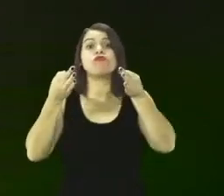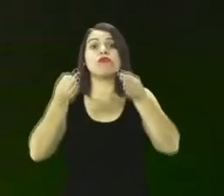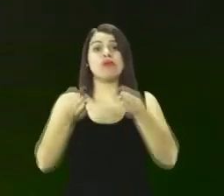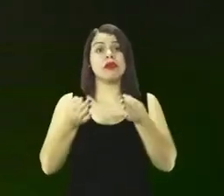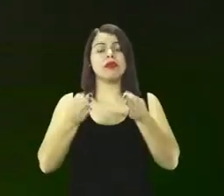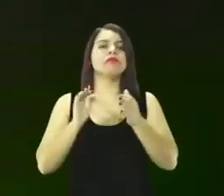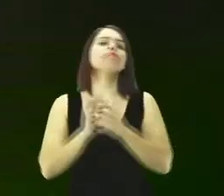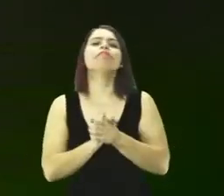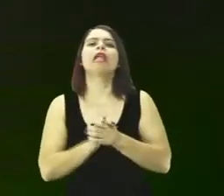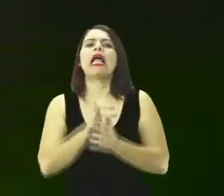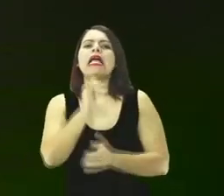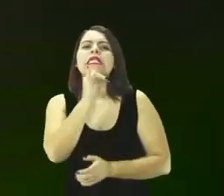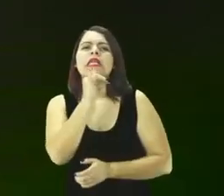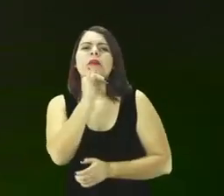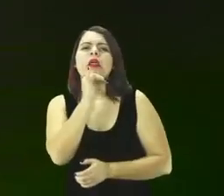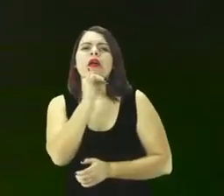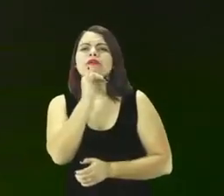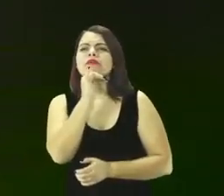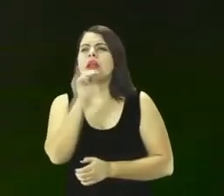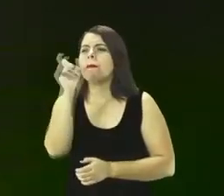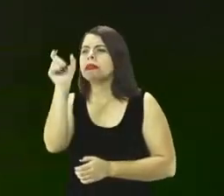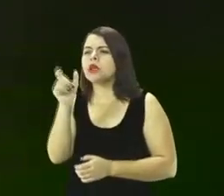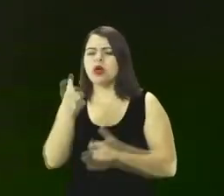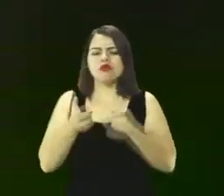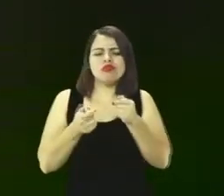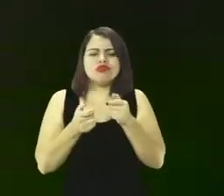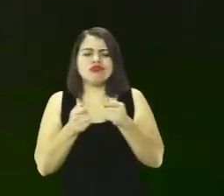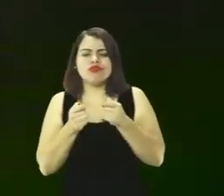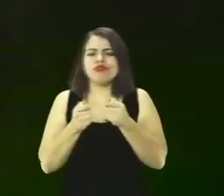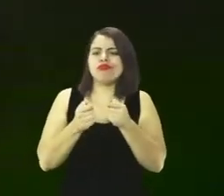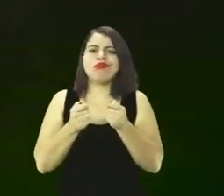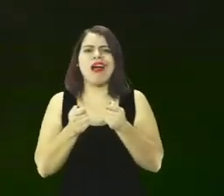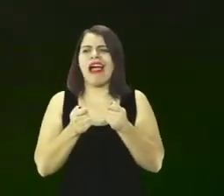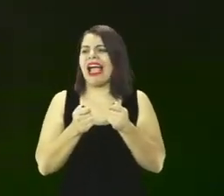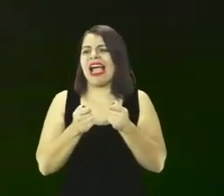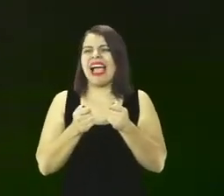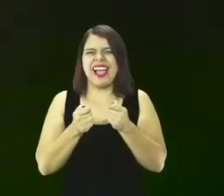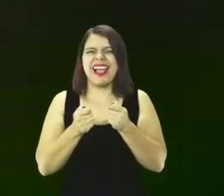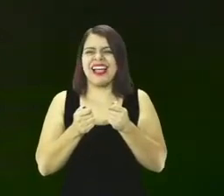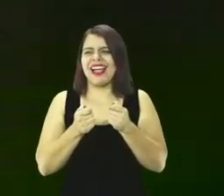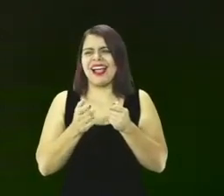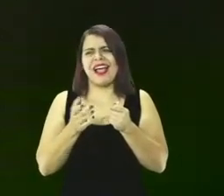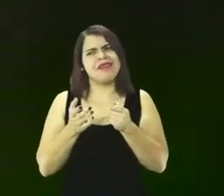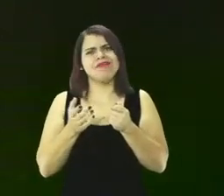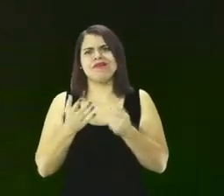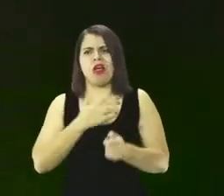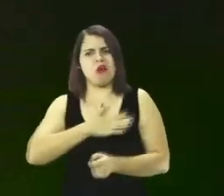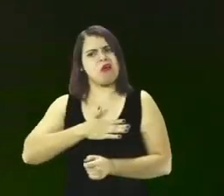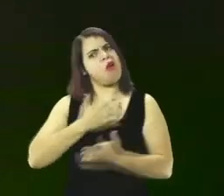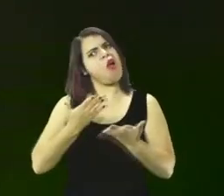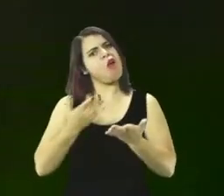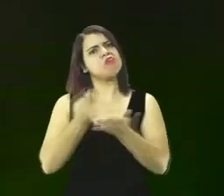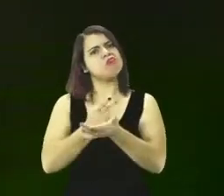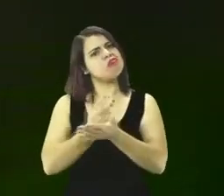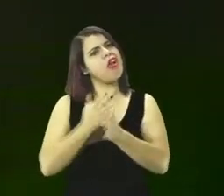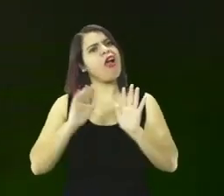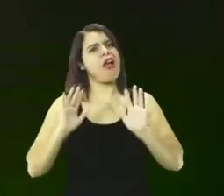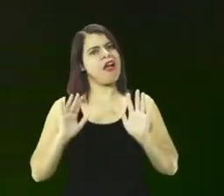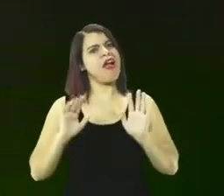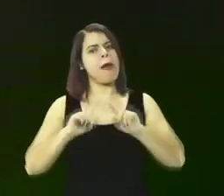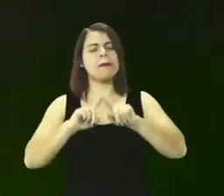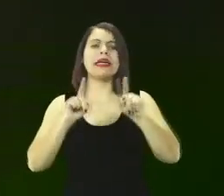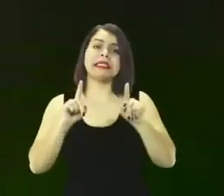joga videogame, ninguém gosta de errar. Só que o game tem esse, vamos dizer, benefício.